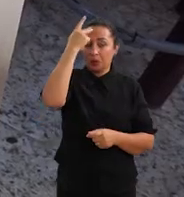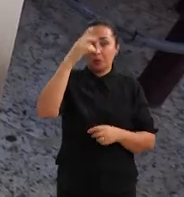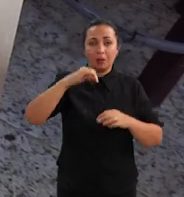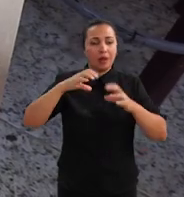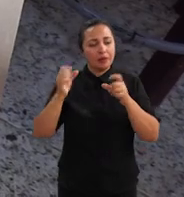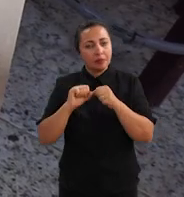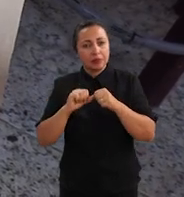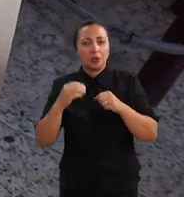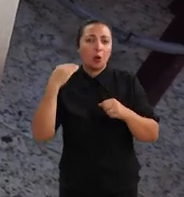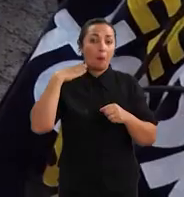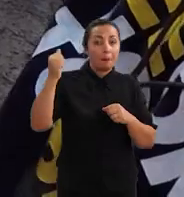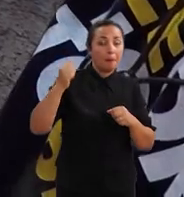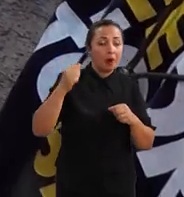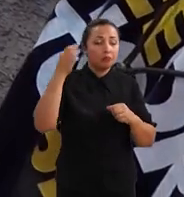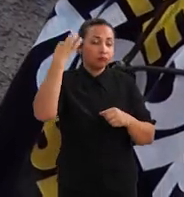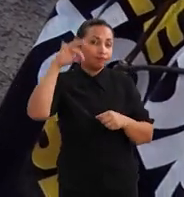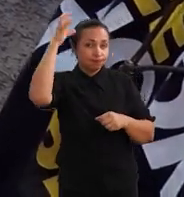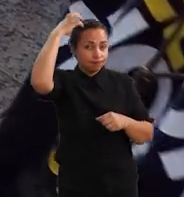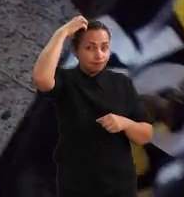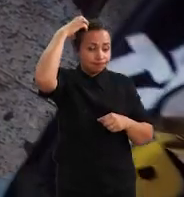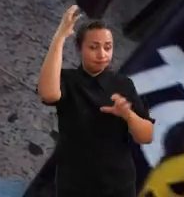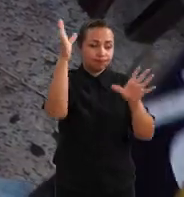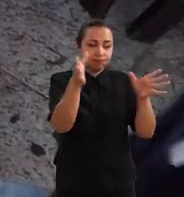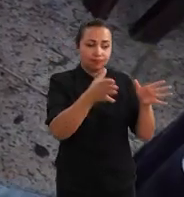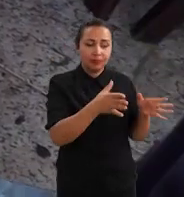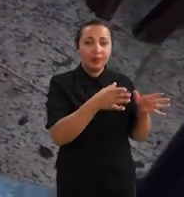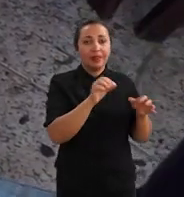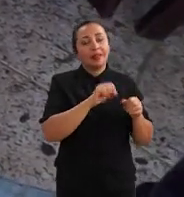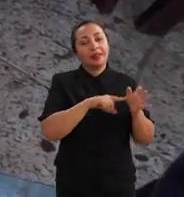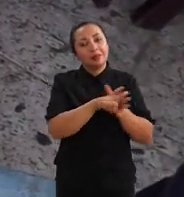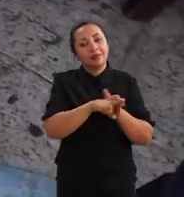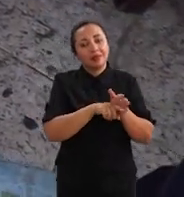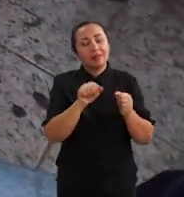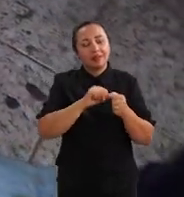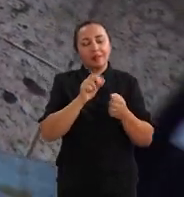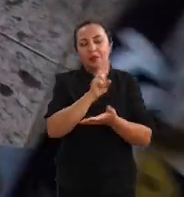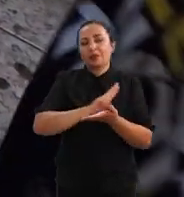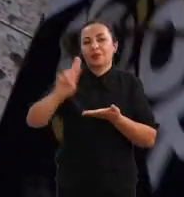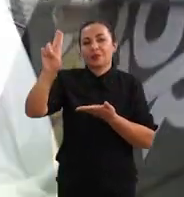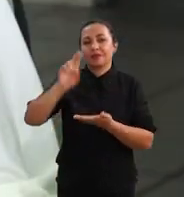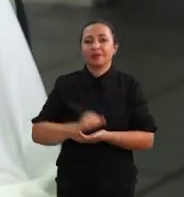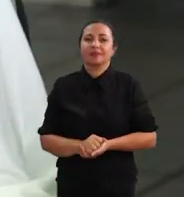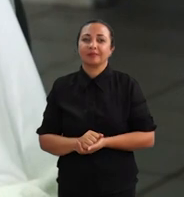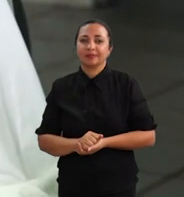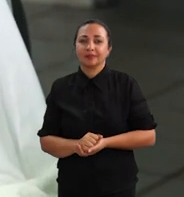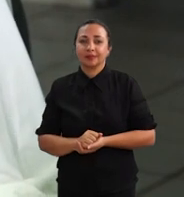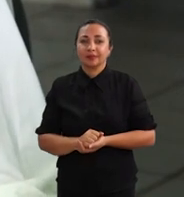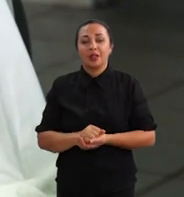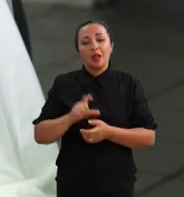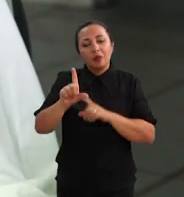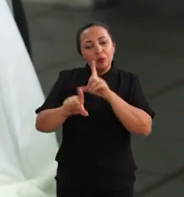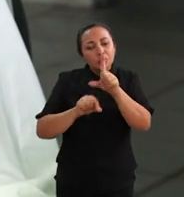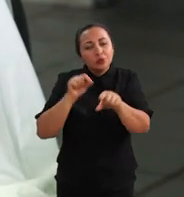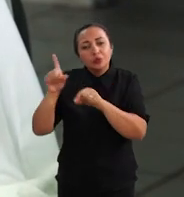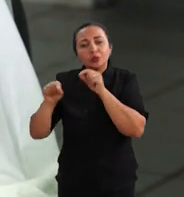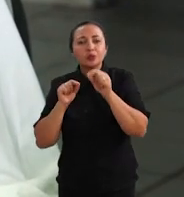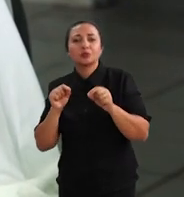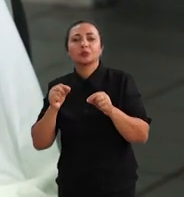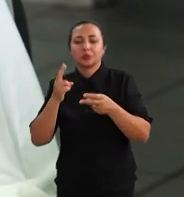de um banco de rainha. É isso que os pesquisadores estão fazendo na universidade. Uma seleção genética,